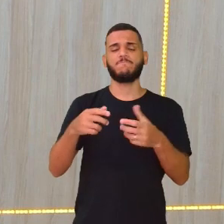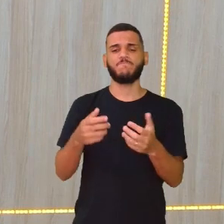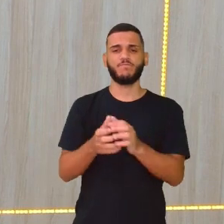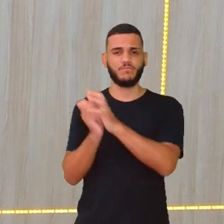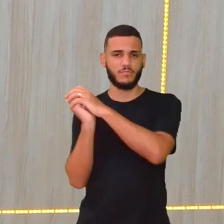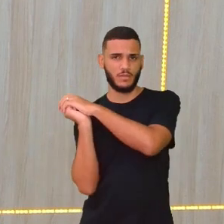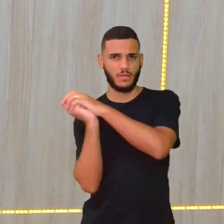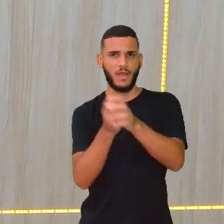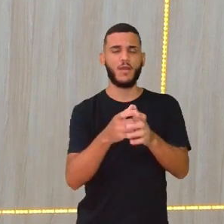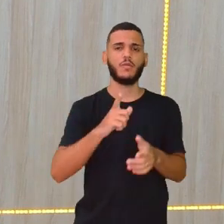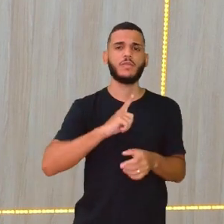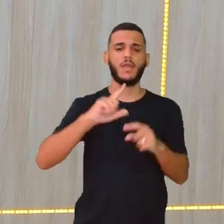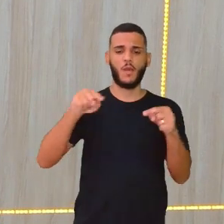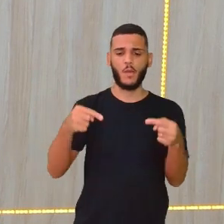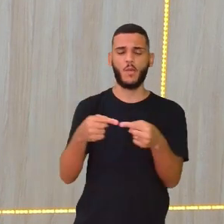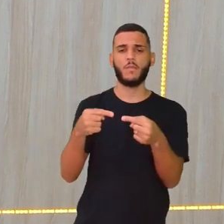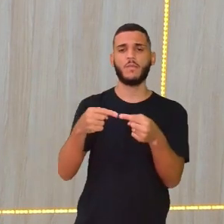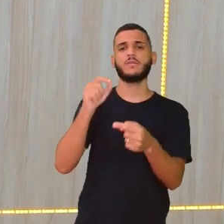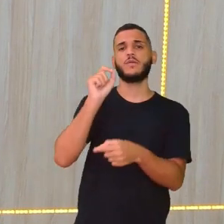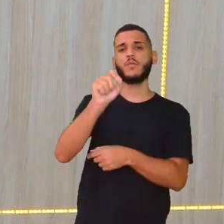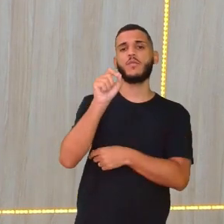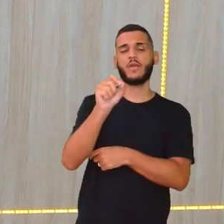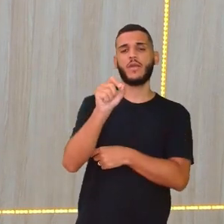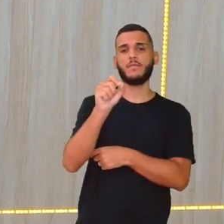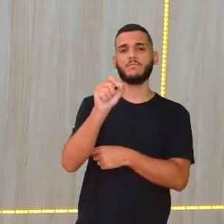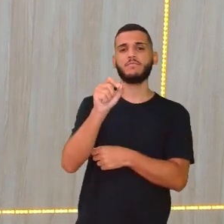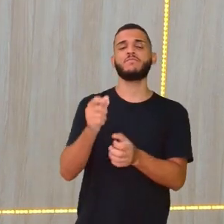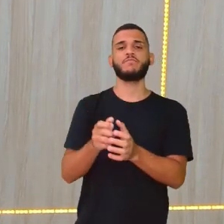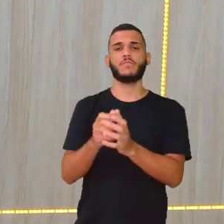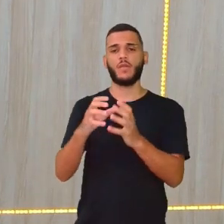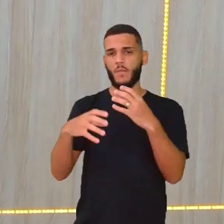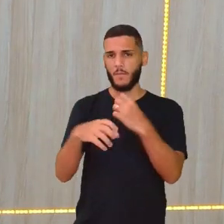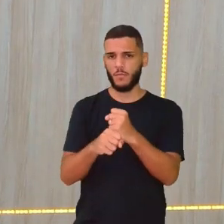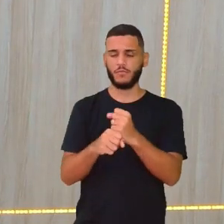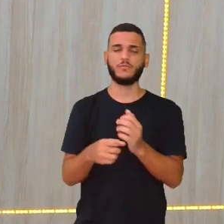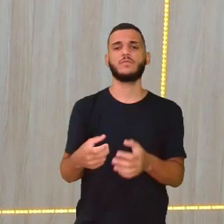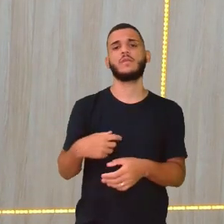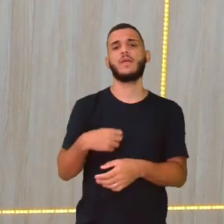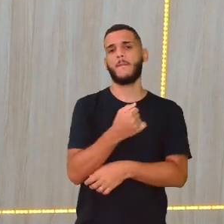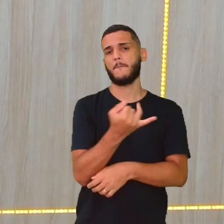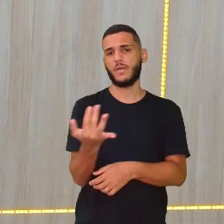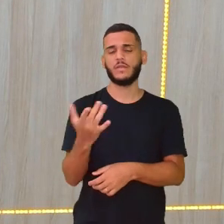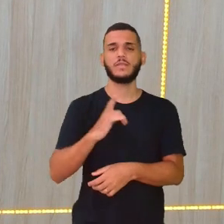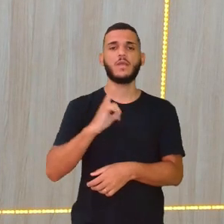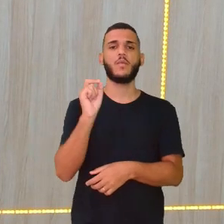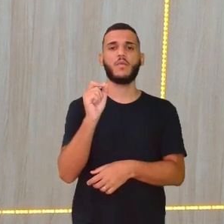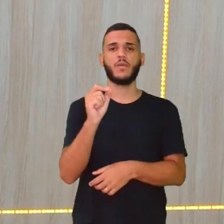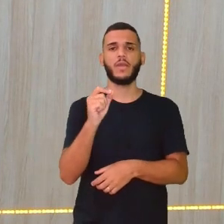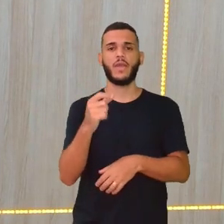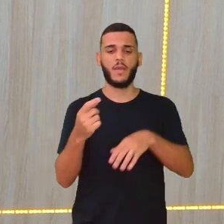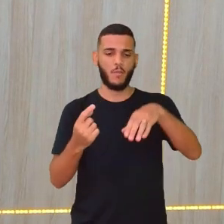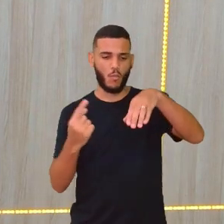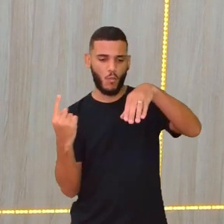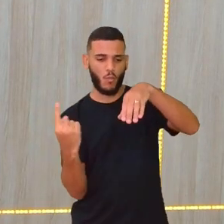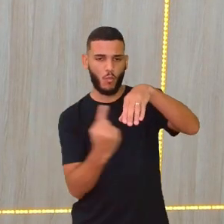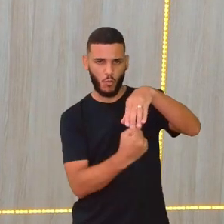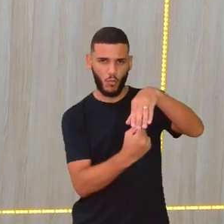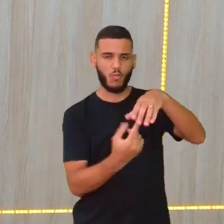pontos, né? Nos esportes de invasão, a gente tem, na maioria, o gol, né? Então,